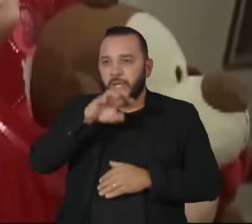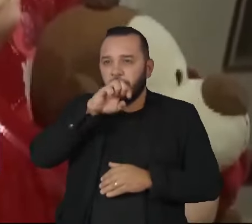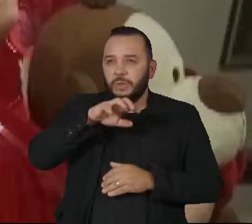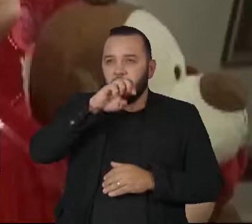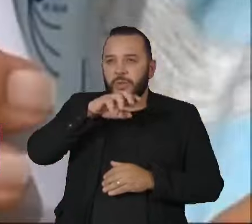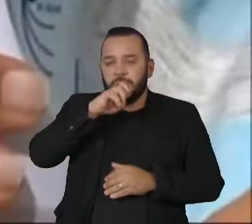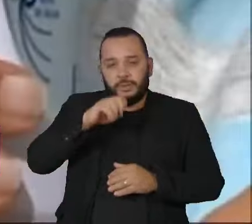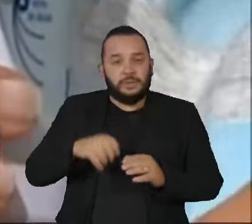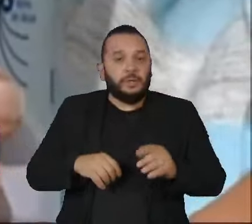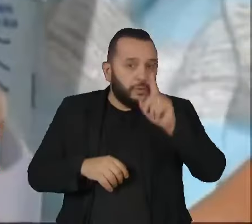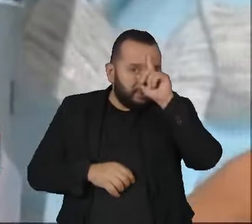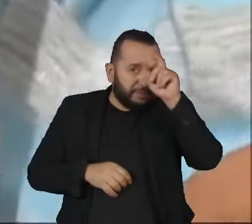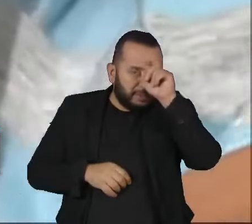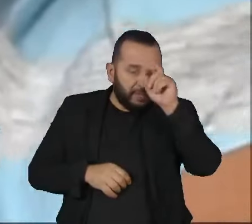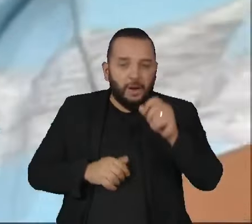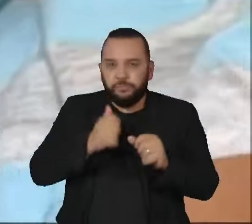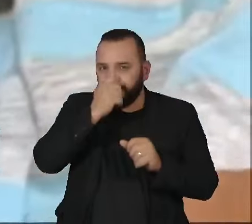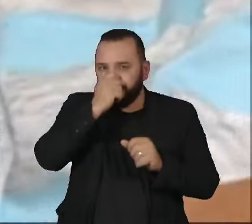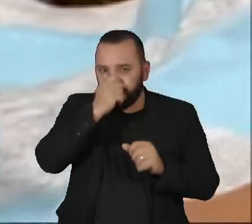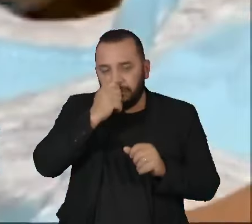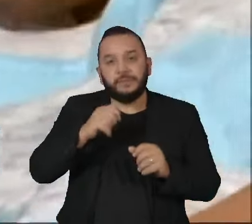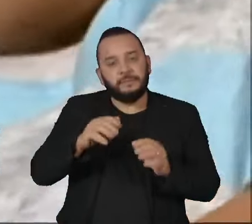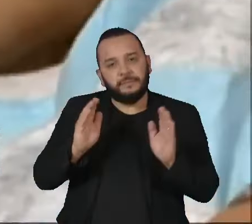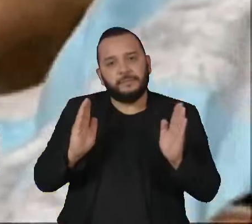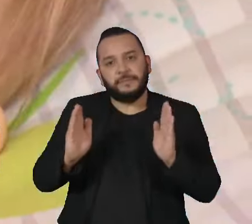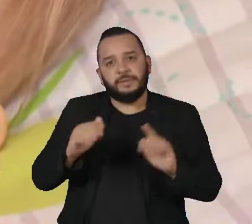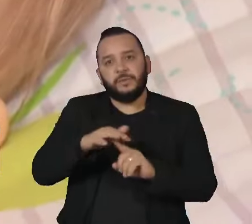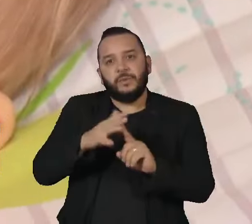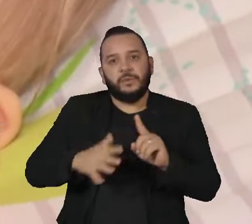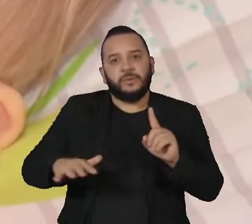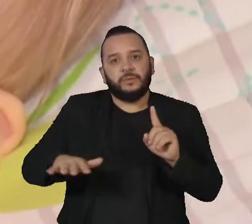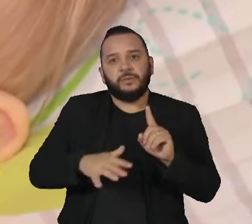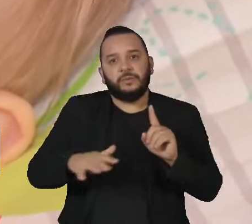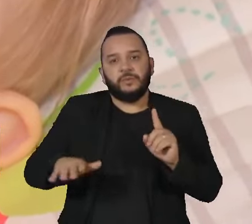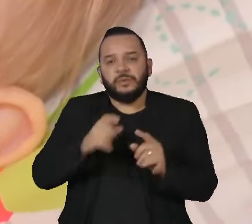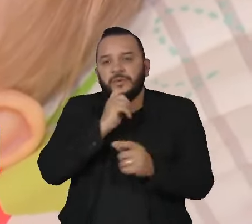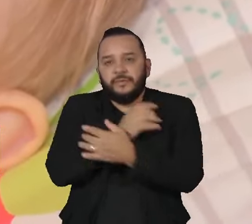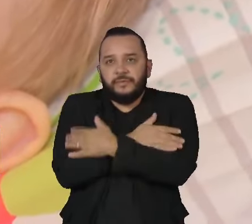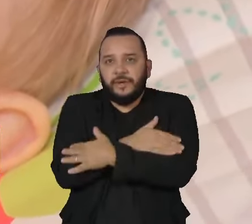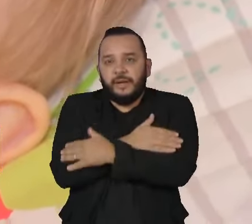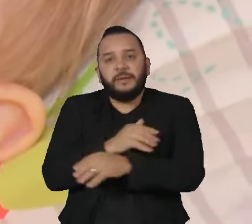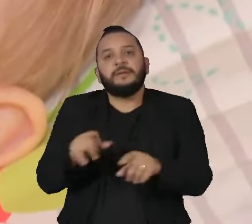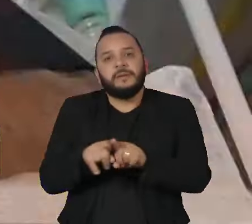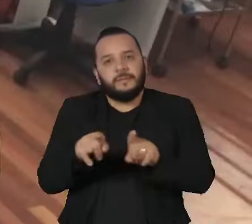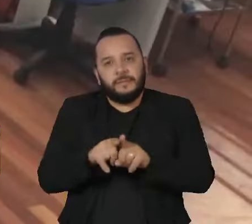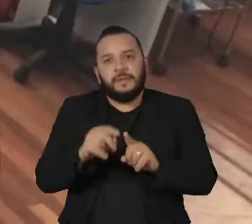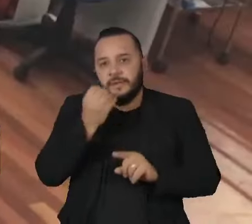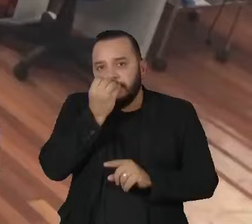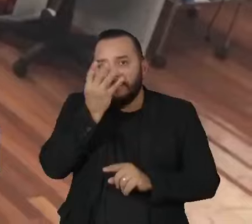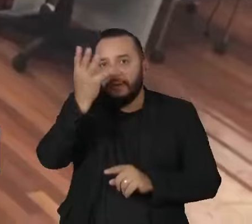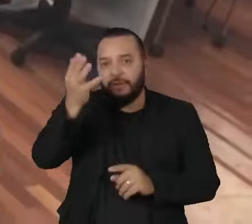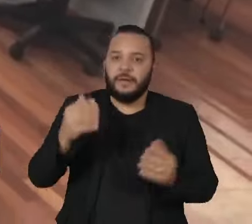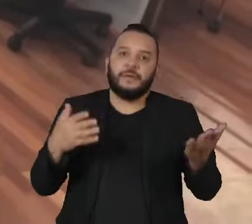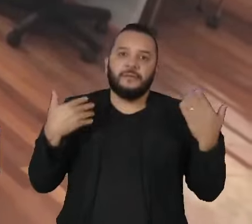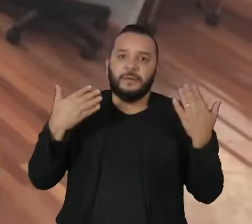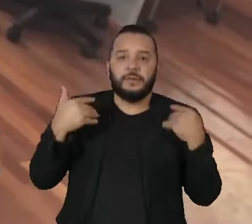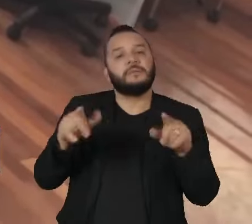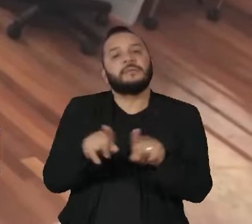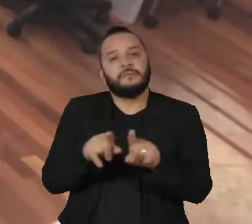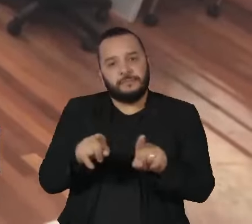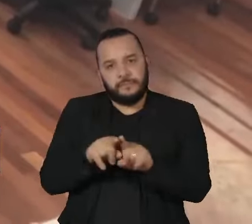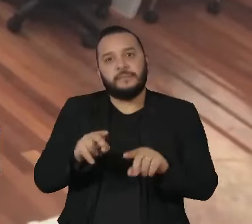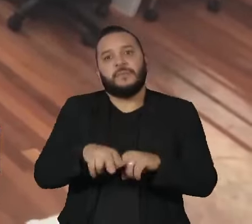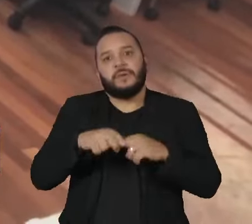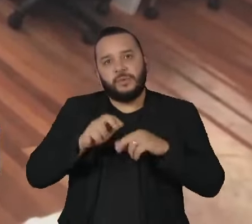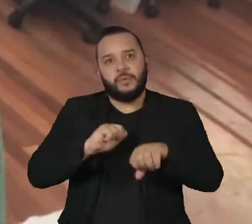lotando os hospitais com picos no outono e inverno, mas tem acontecido também em outros períodos do ano. A pandemia da Covid-19